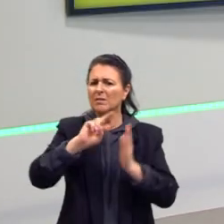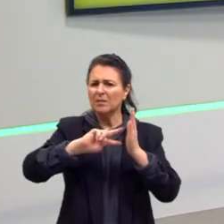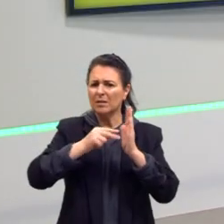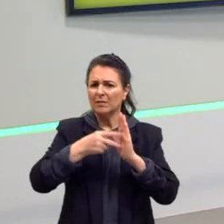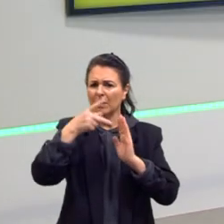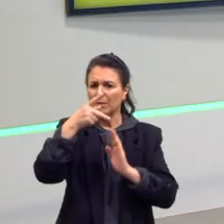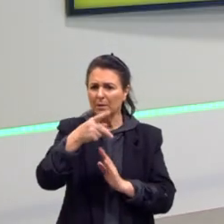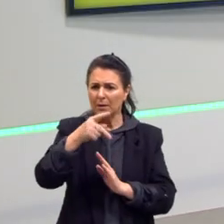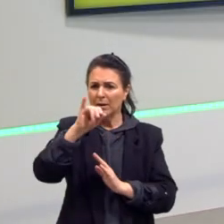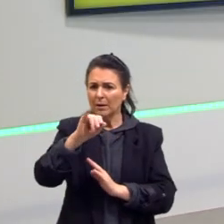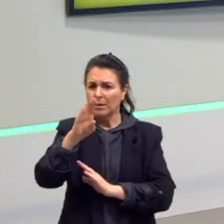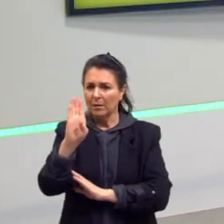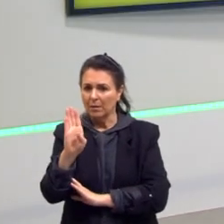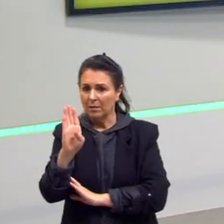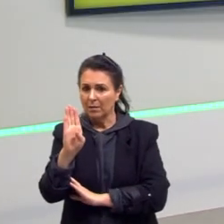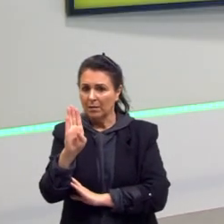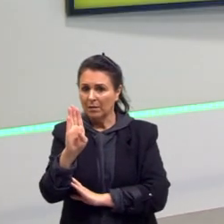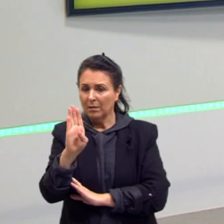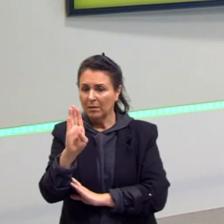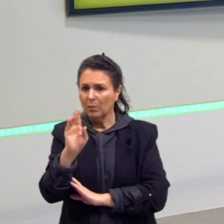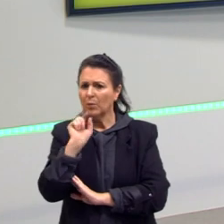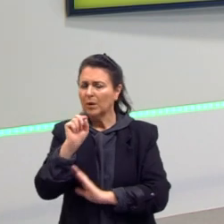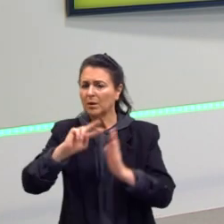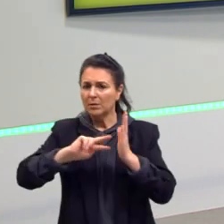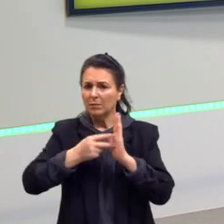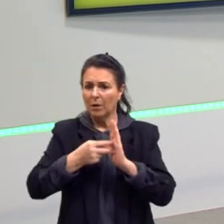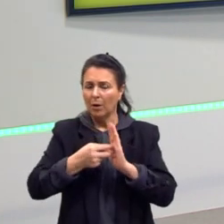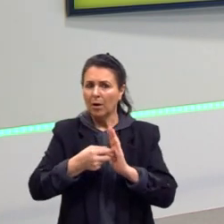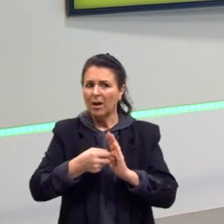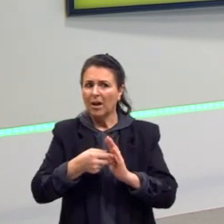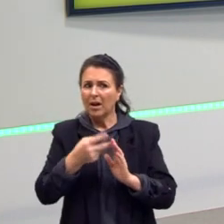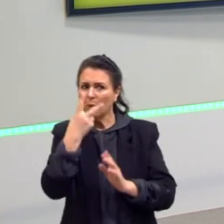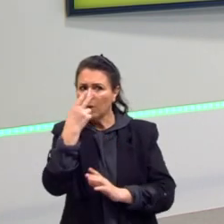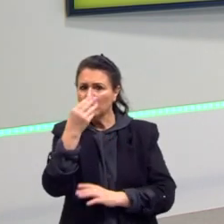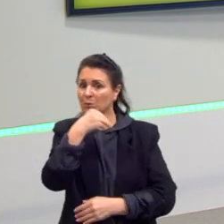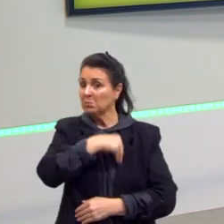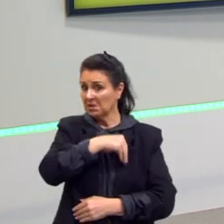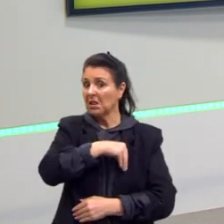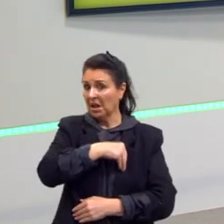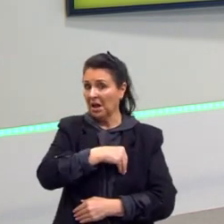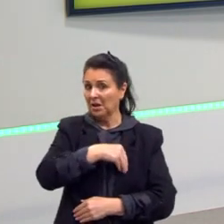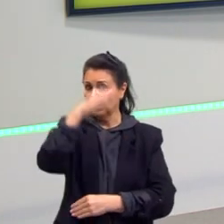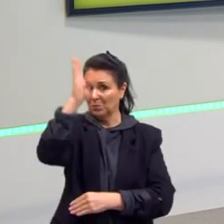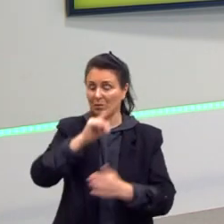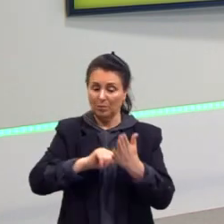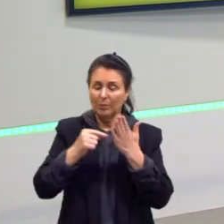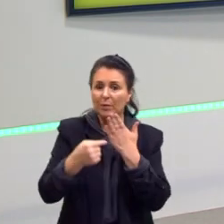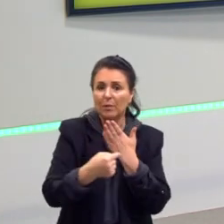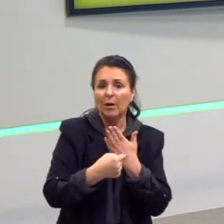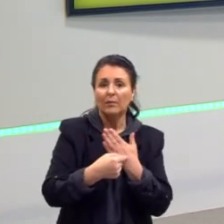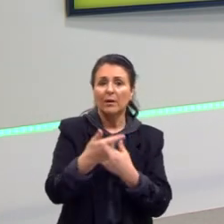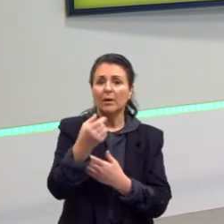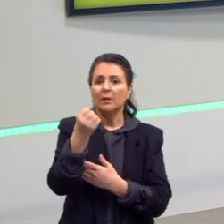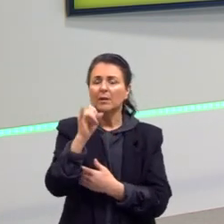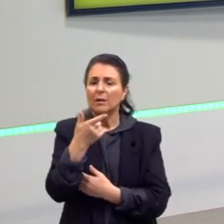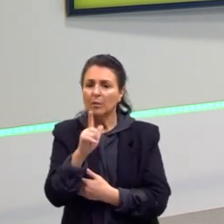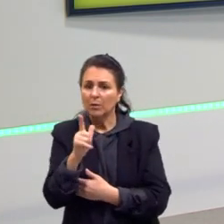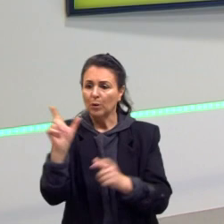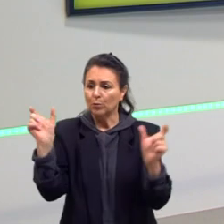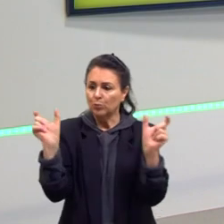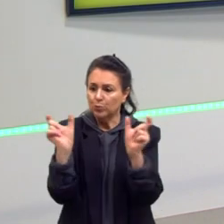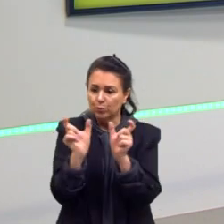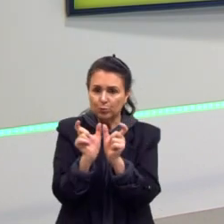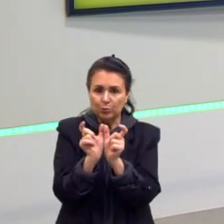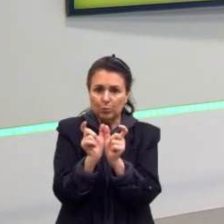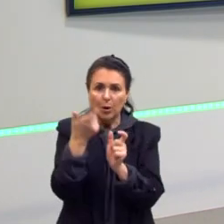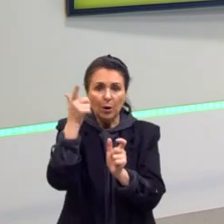saber, porque o produto interno bruto é como se fosse um salário do país, né, como se fosse esse dinheiro. Se não tem, ele encolheu, ele não